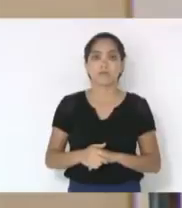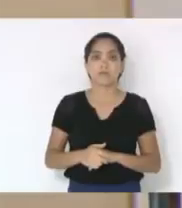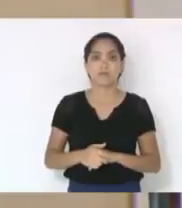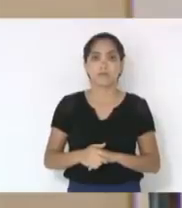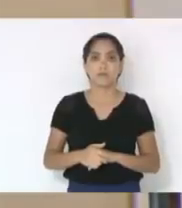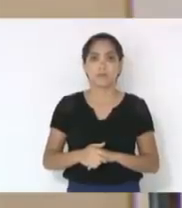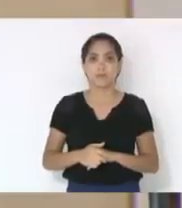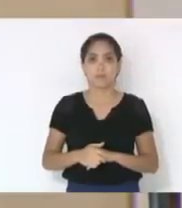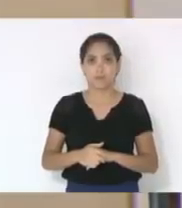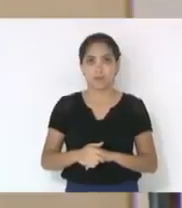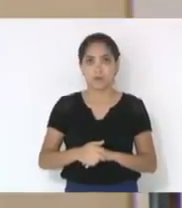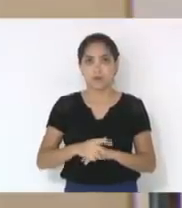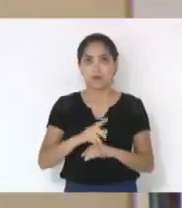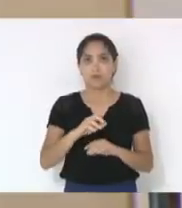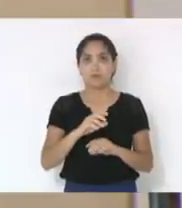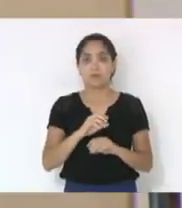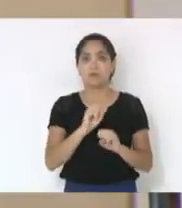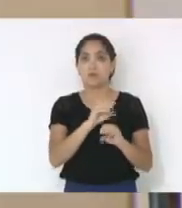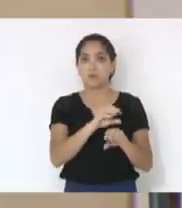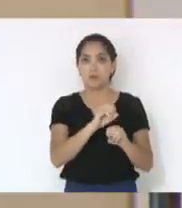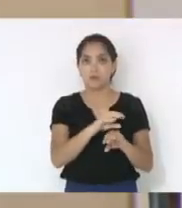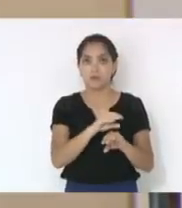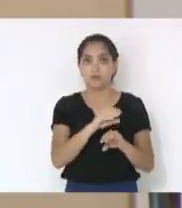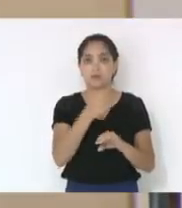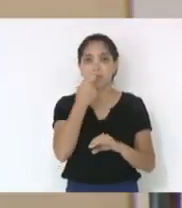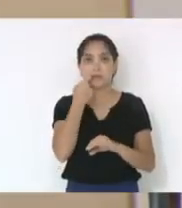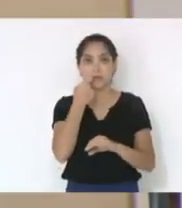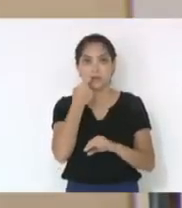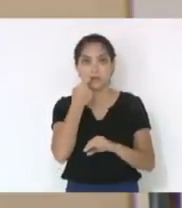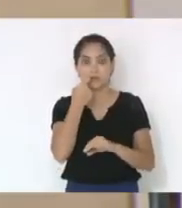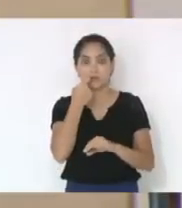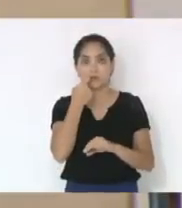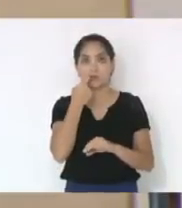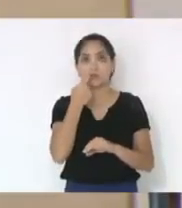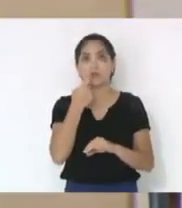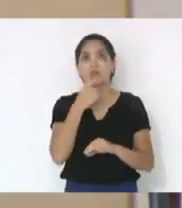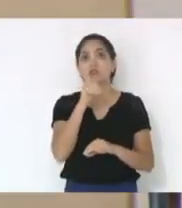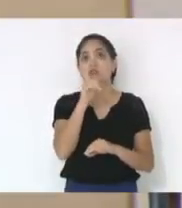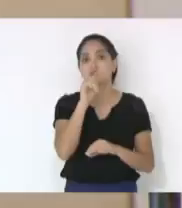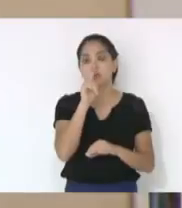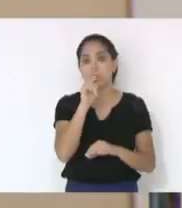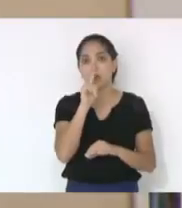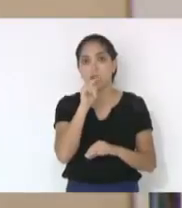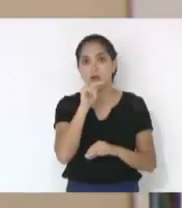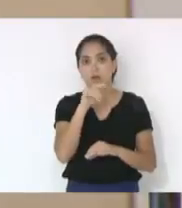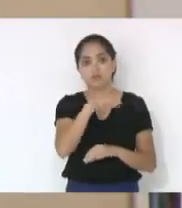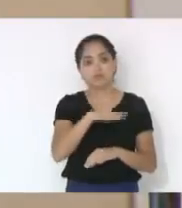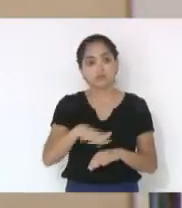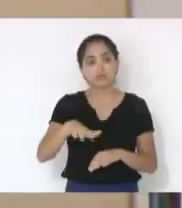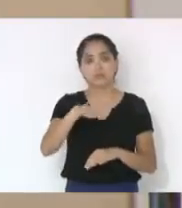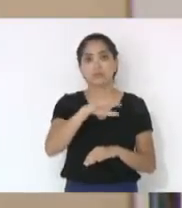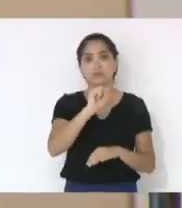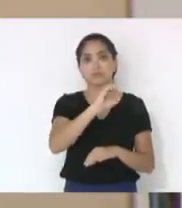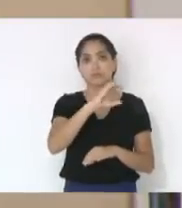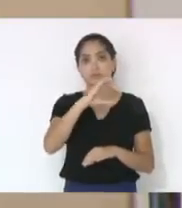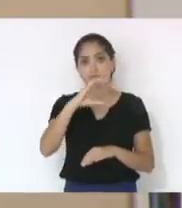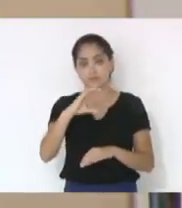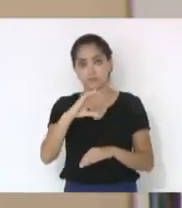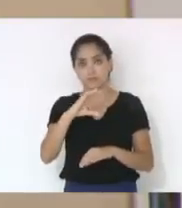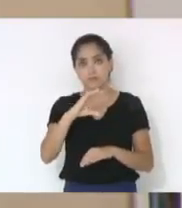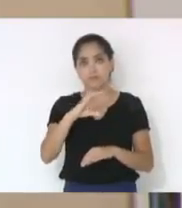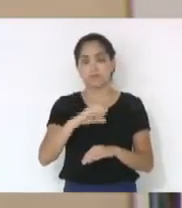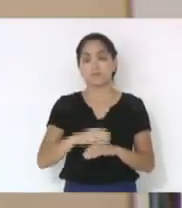define e disciplina a psicultura de águas continentais do Estado de Santa Catarina e